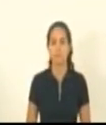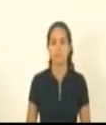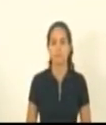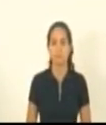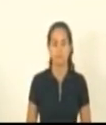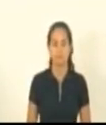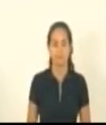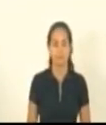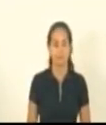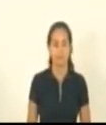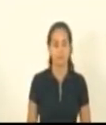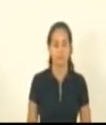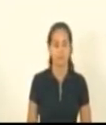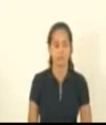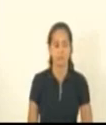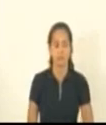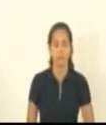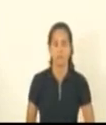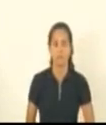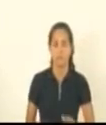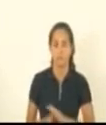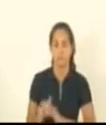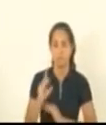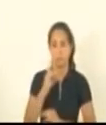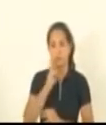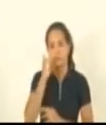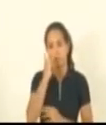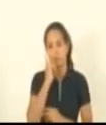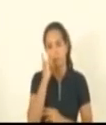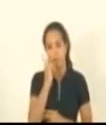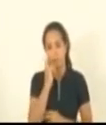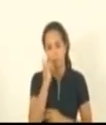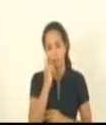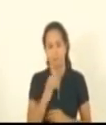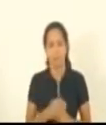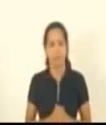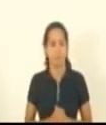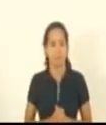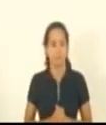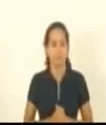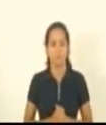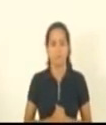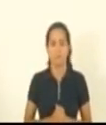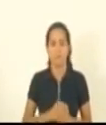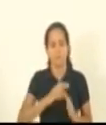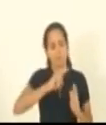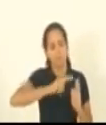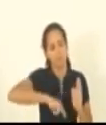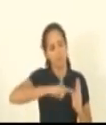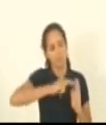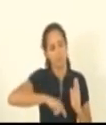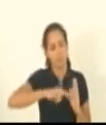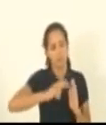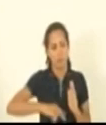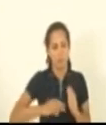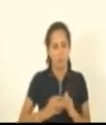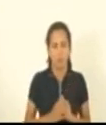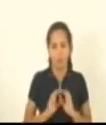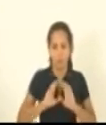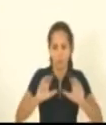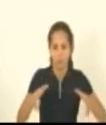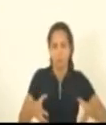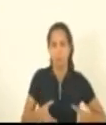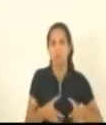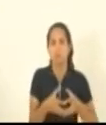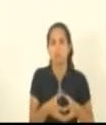eu pergunto ao deputado o deputado não o secretário-geral da mesa para que eu possa fazer leitura das comissões e das